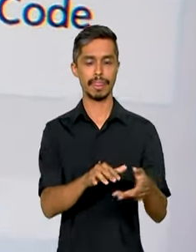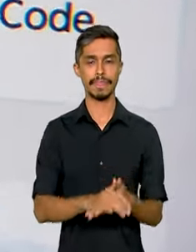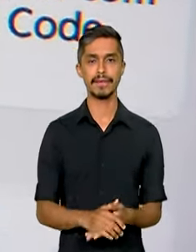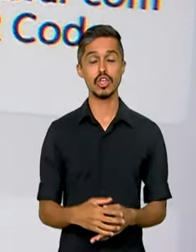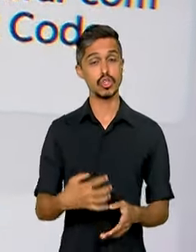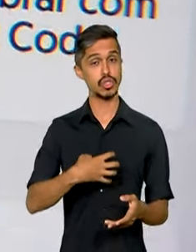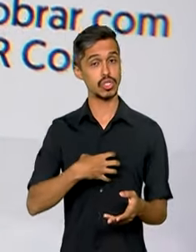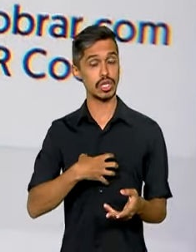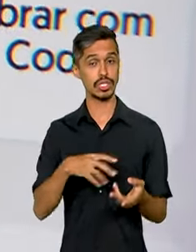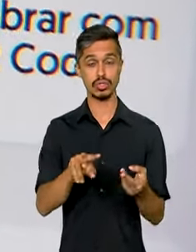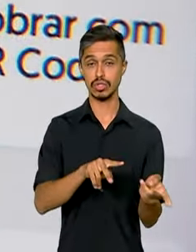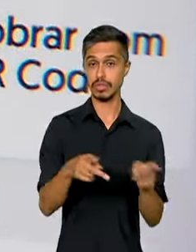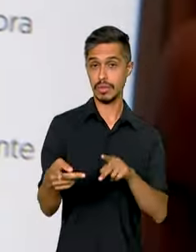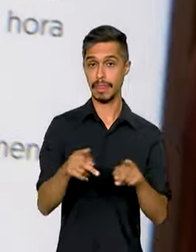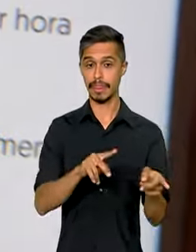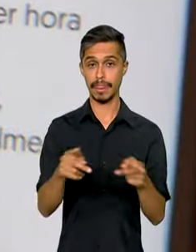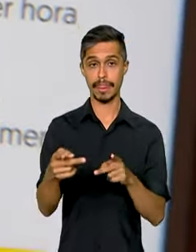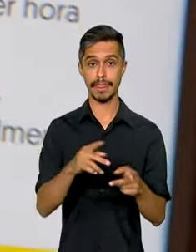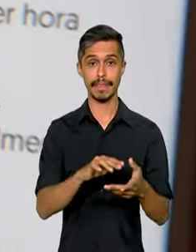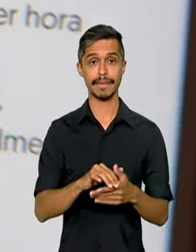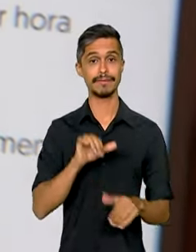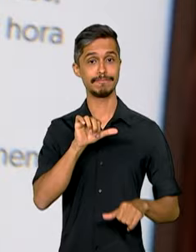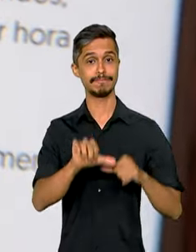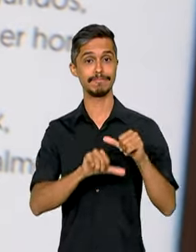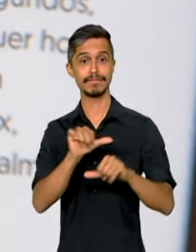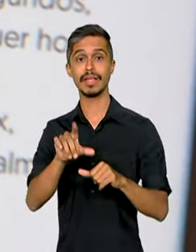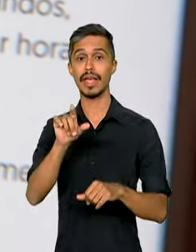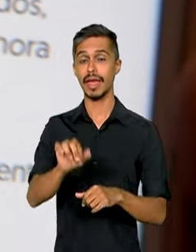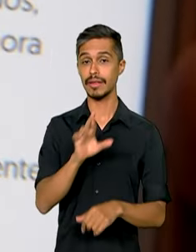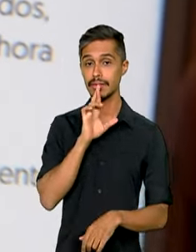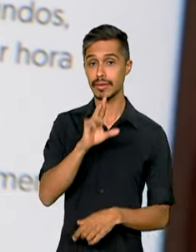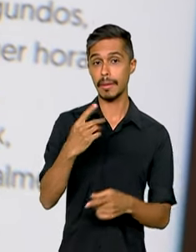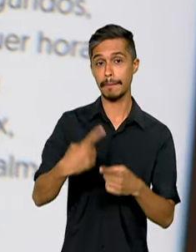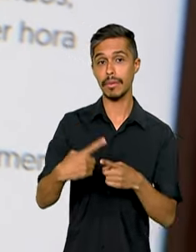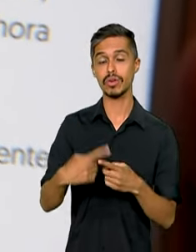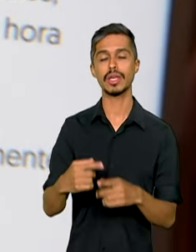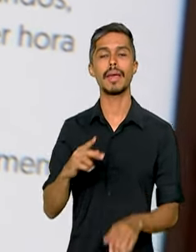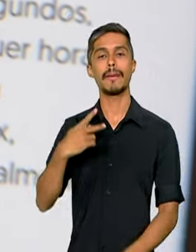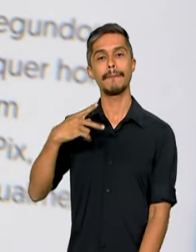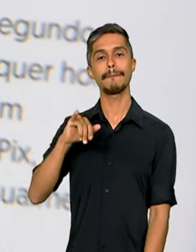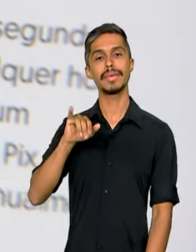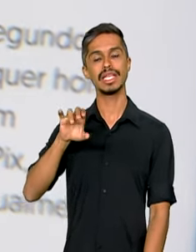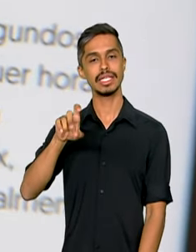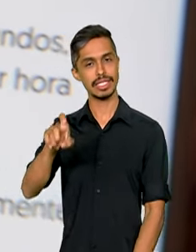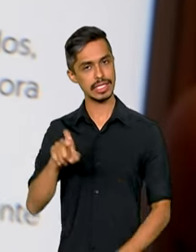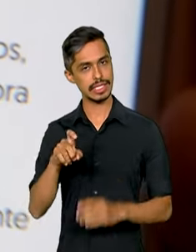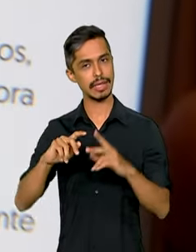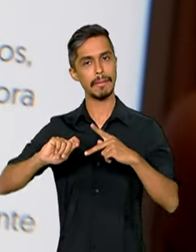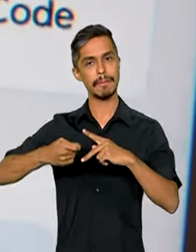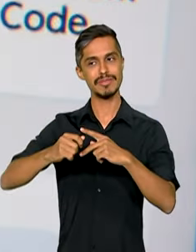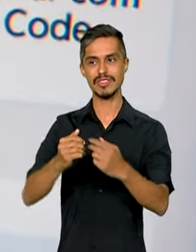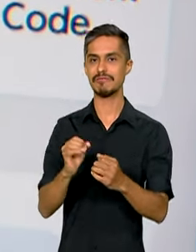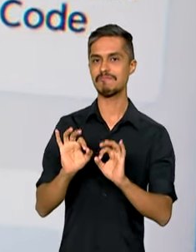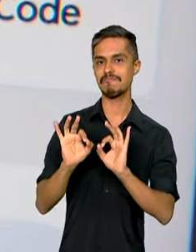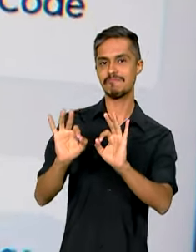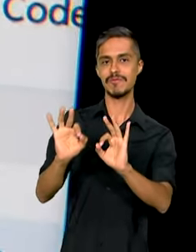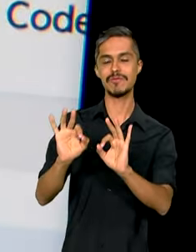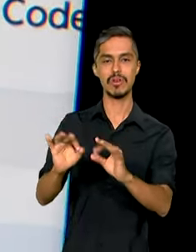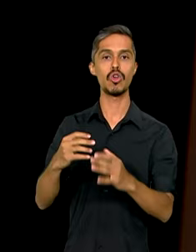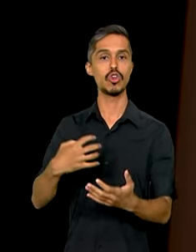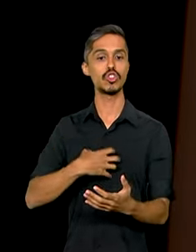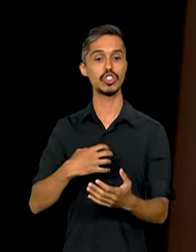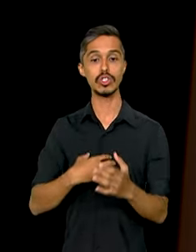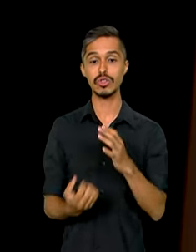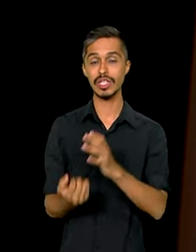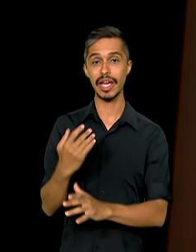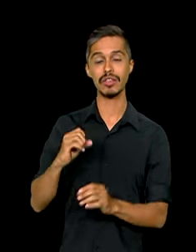transformação é resultado do sucesso do PIX. O sistema eletrônico de pagamento